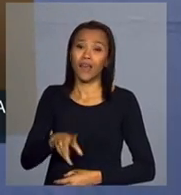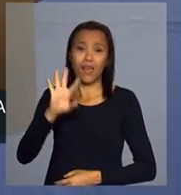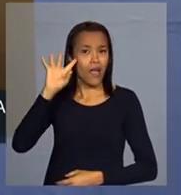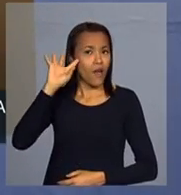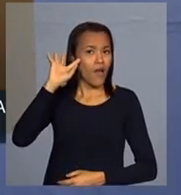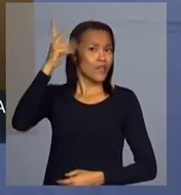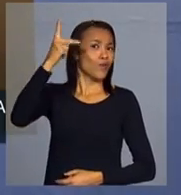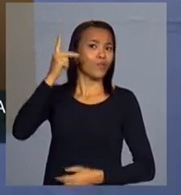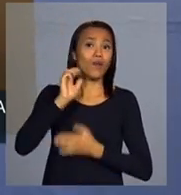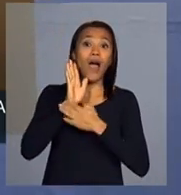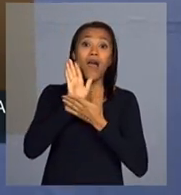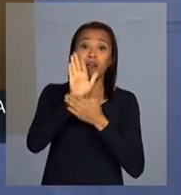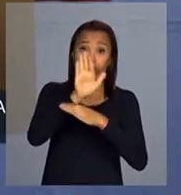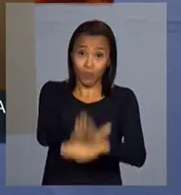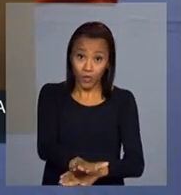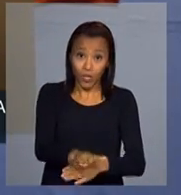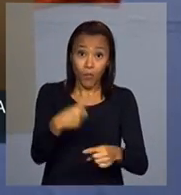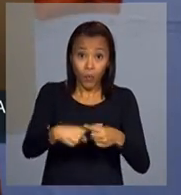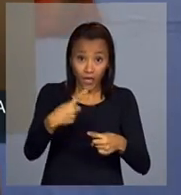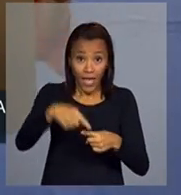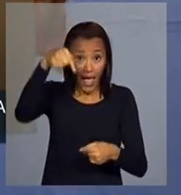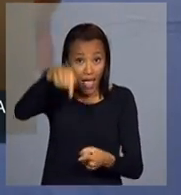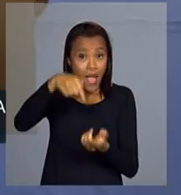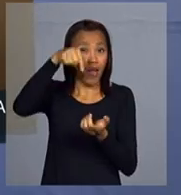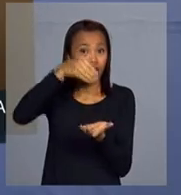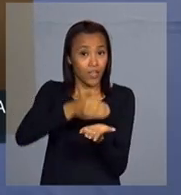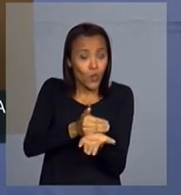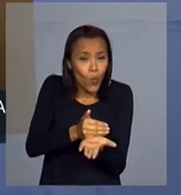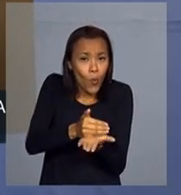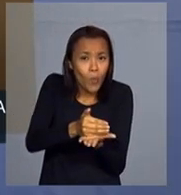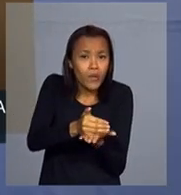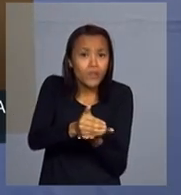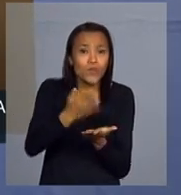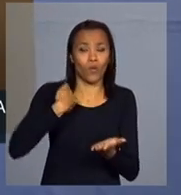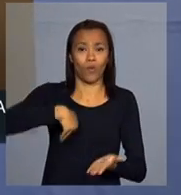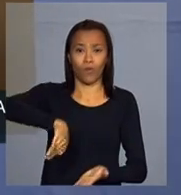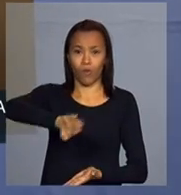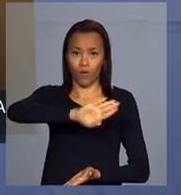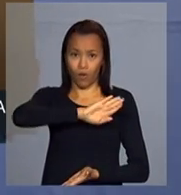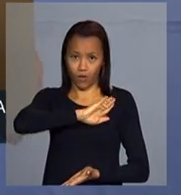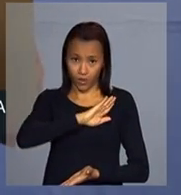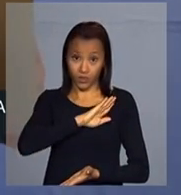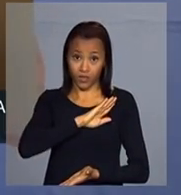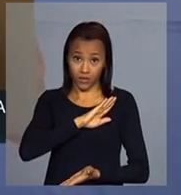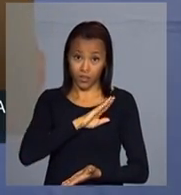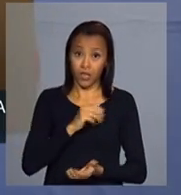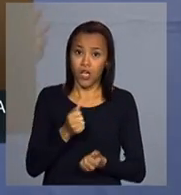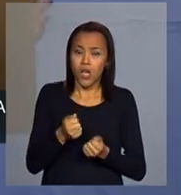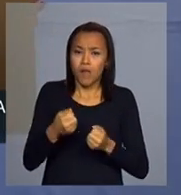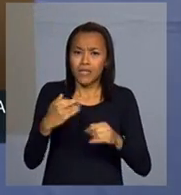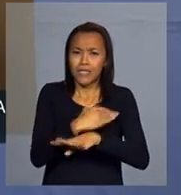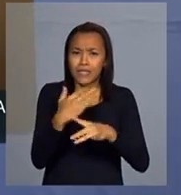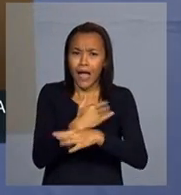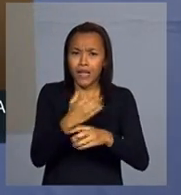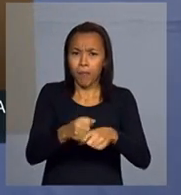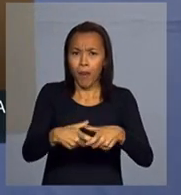É o início porque foi aqui que nós começamos como civilização